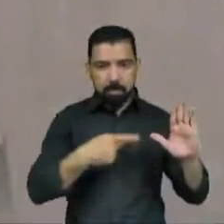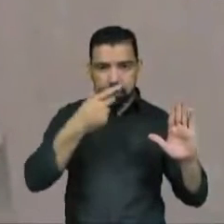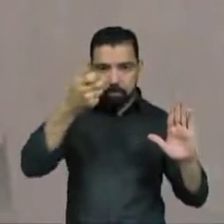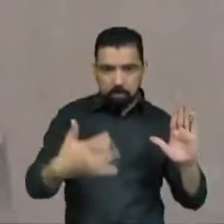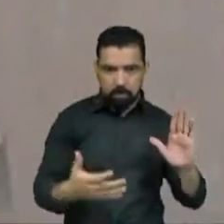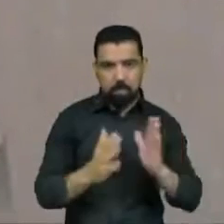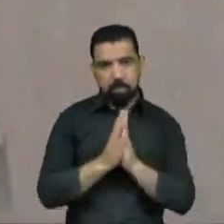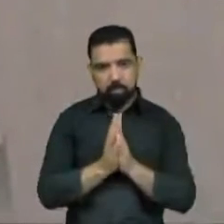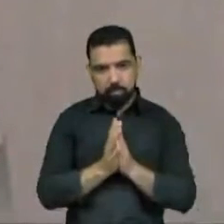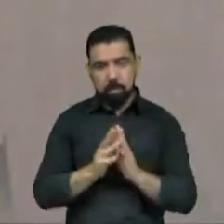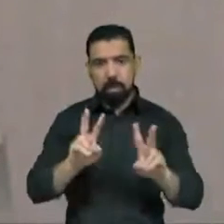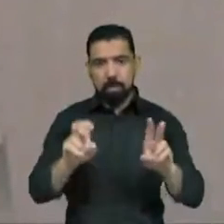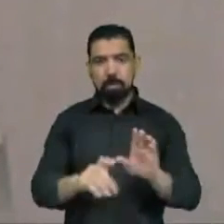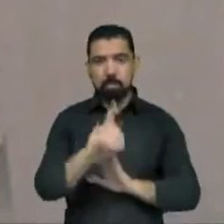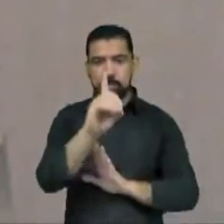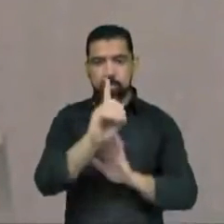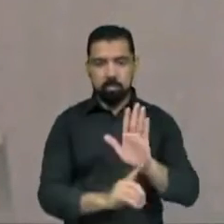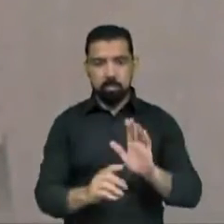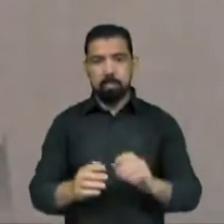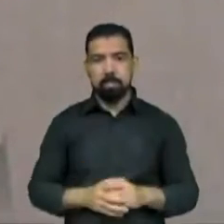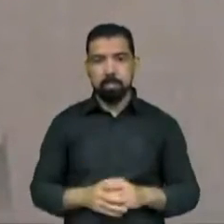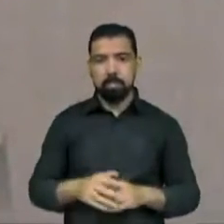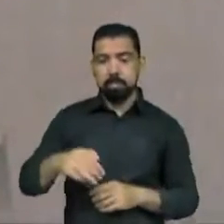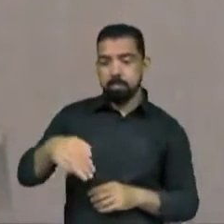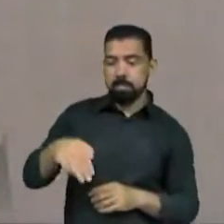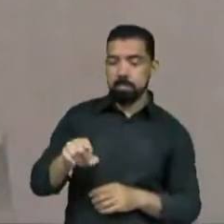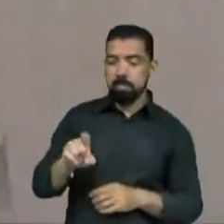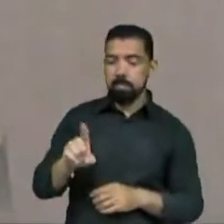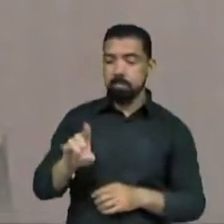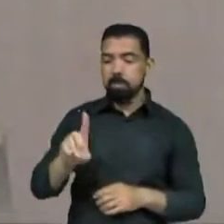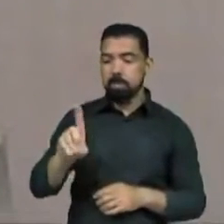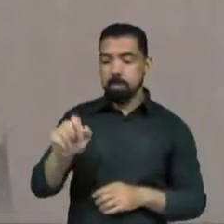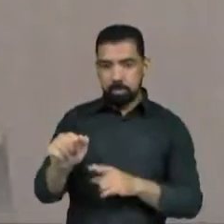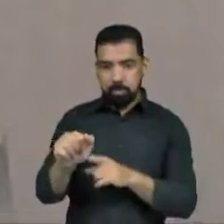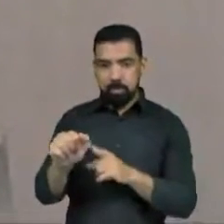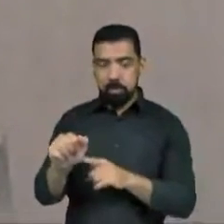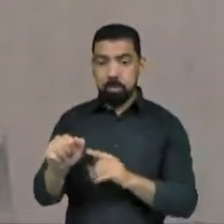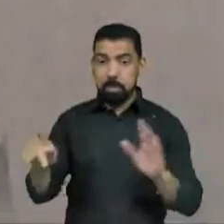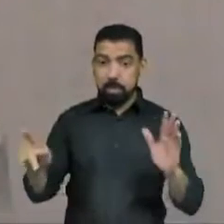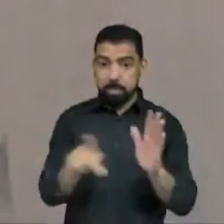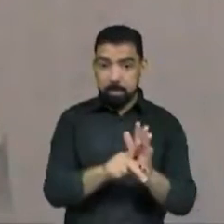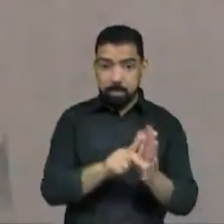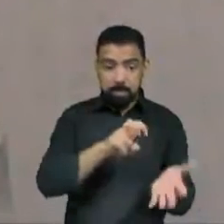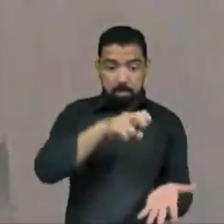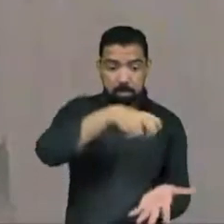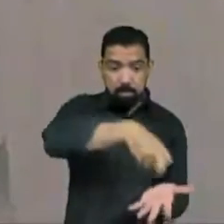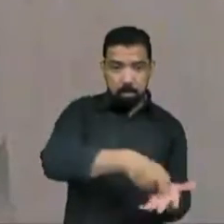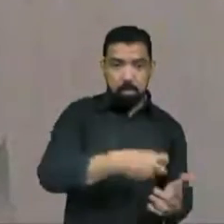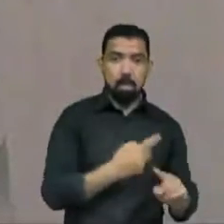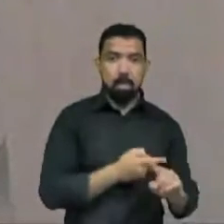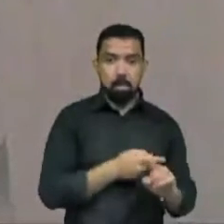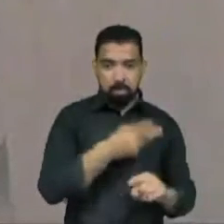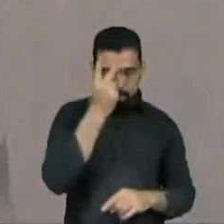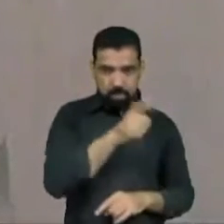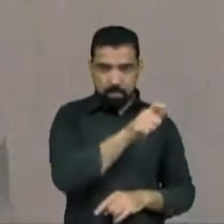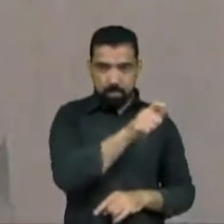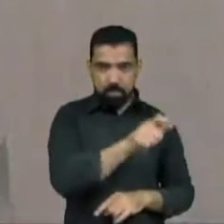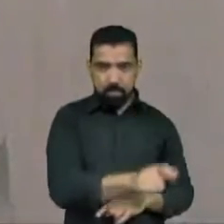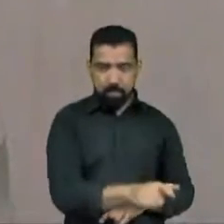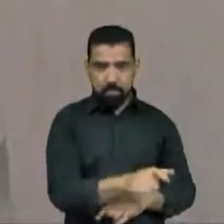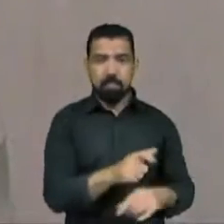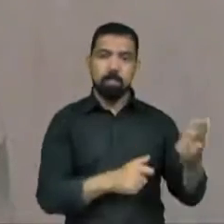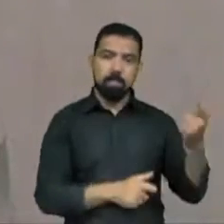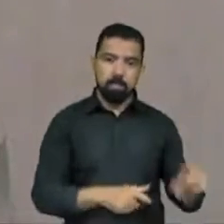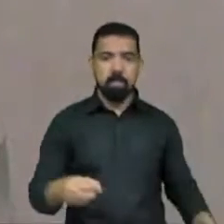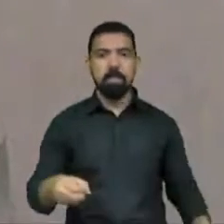direito, medidas cautelares fazem parte da sanção penal, exatamente para que o réu não tenha que ir à prisão, lhe são